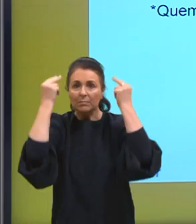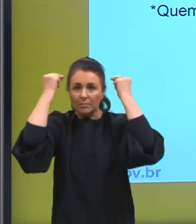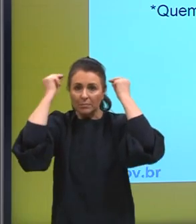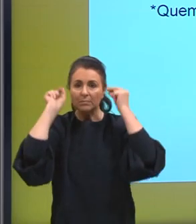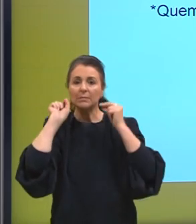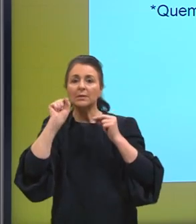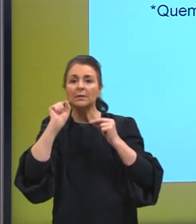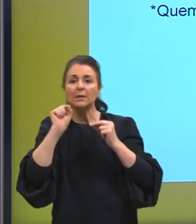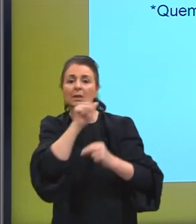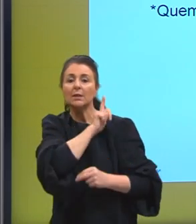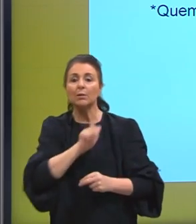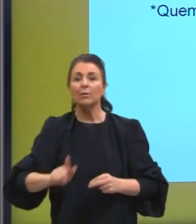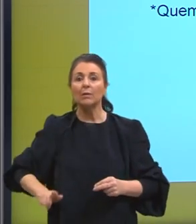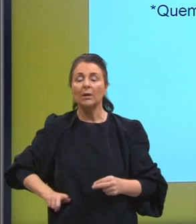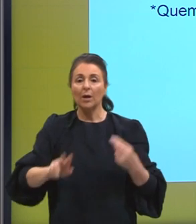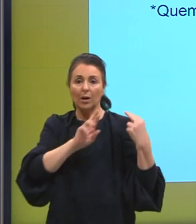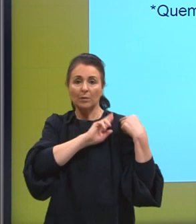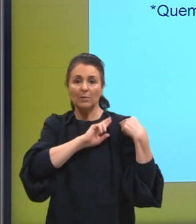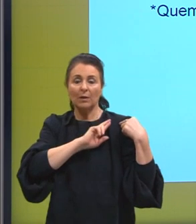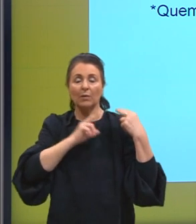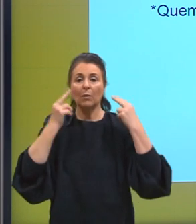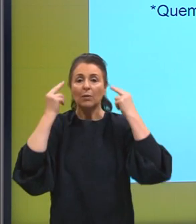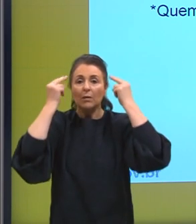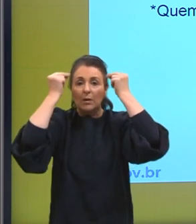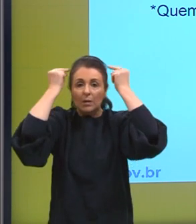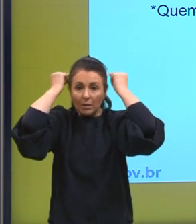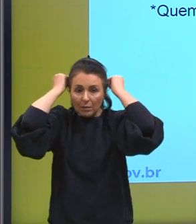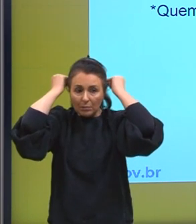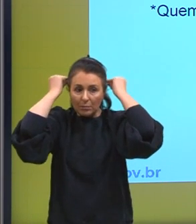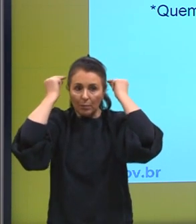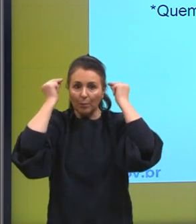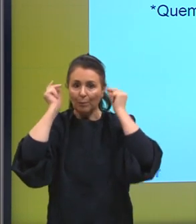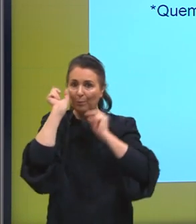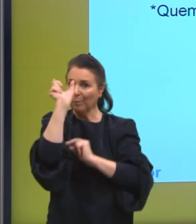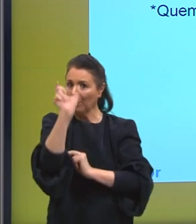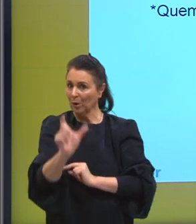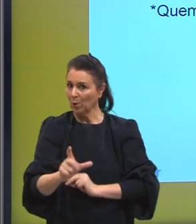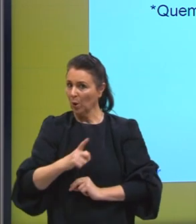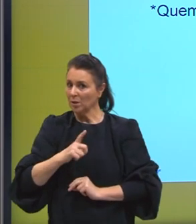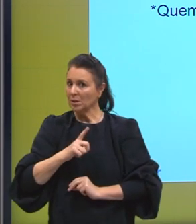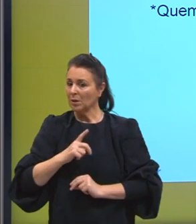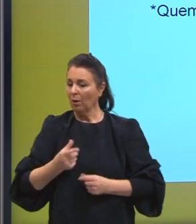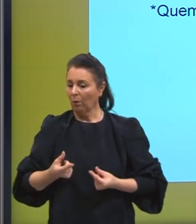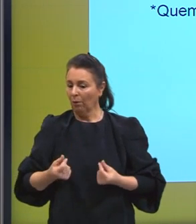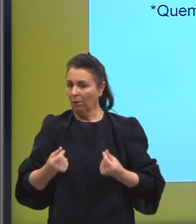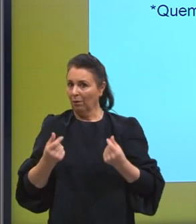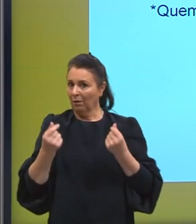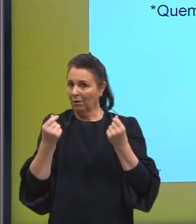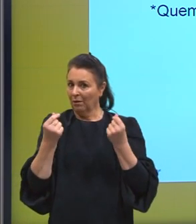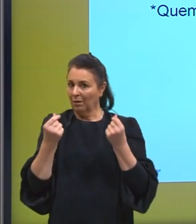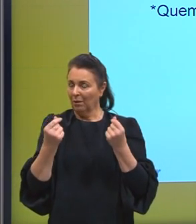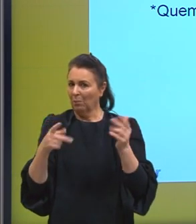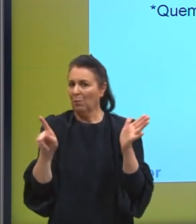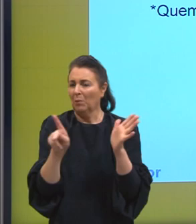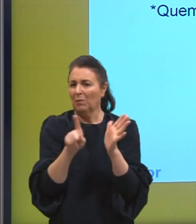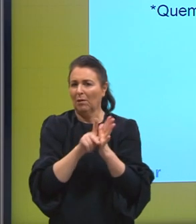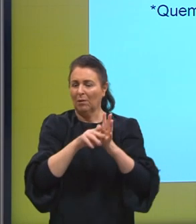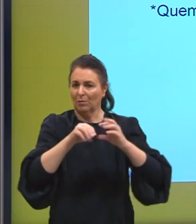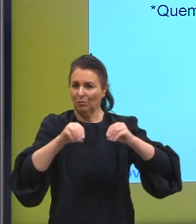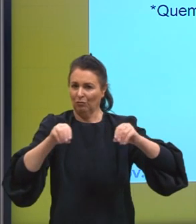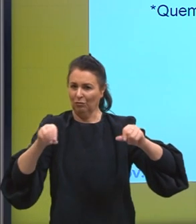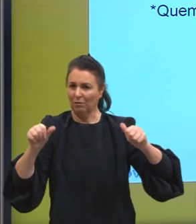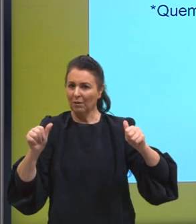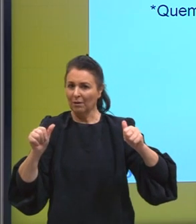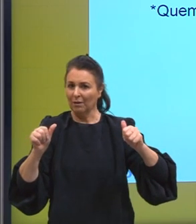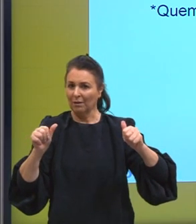deveria governar a Grécia, eram pessoas que tivessem muitas posses, se dedicar somente à política, somente a governar